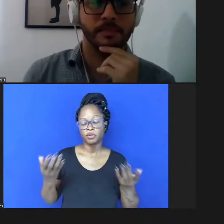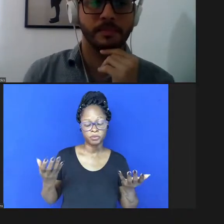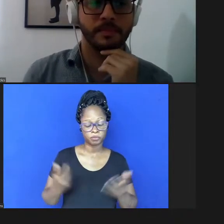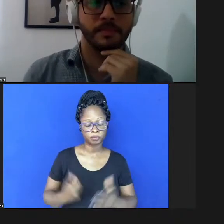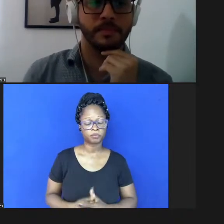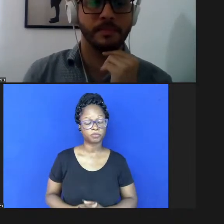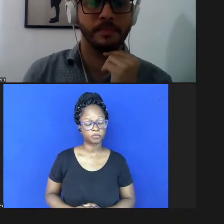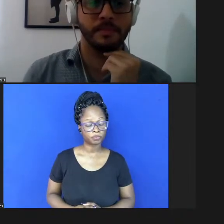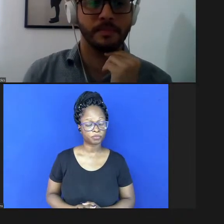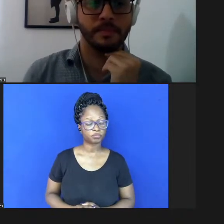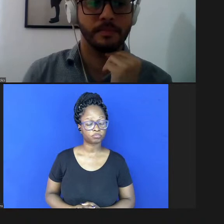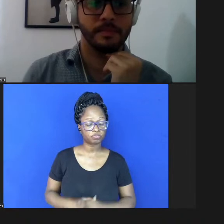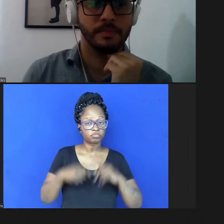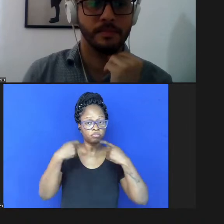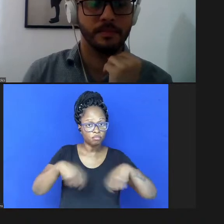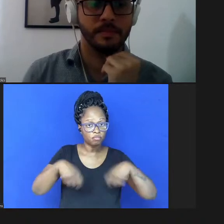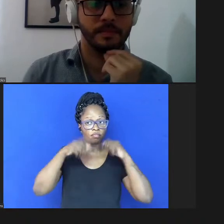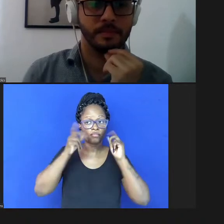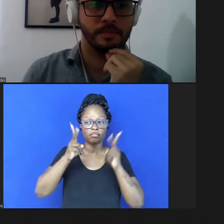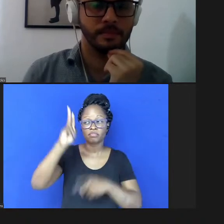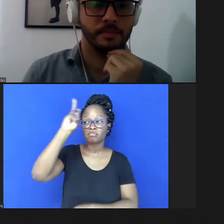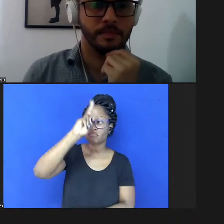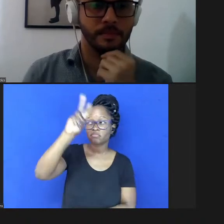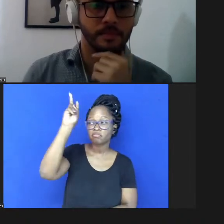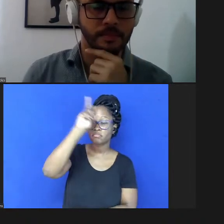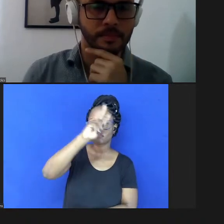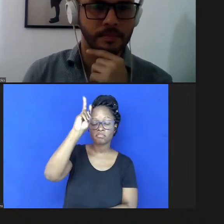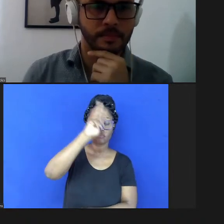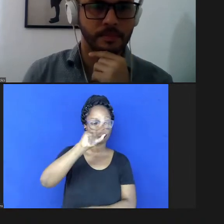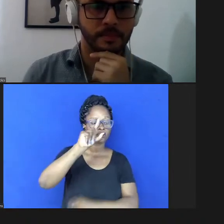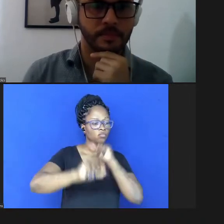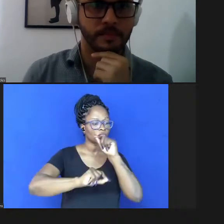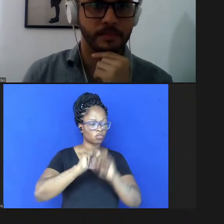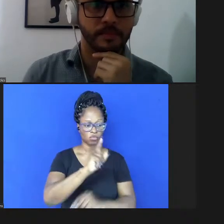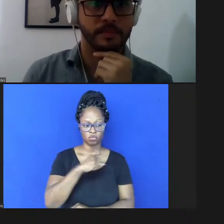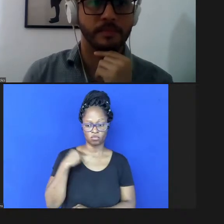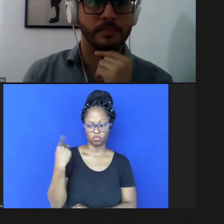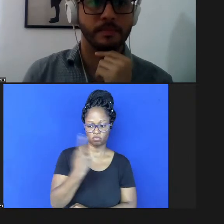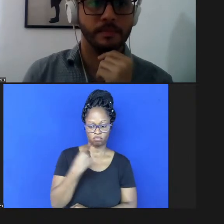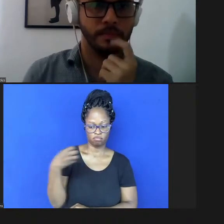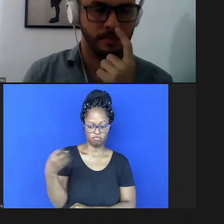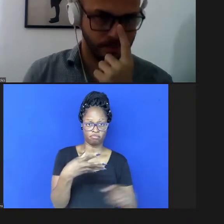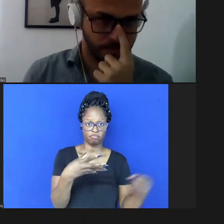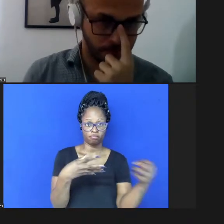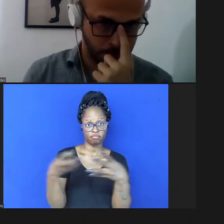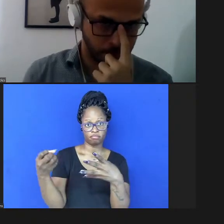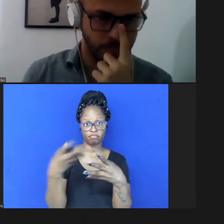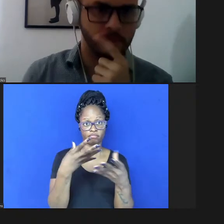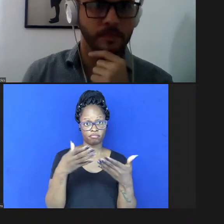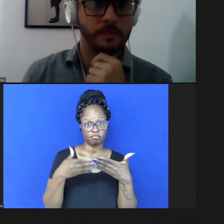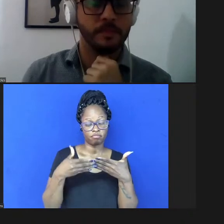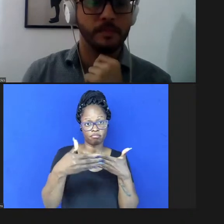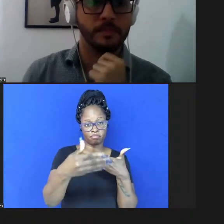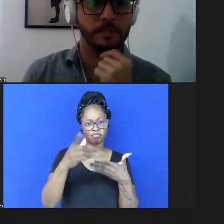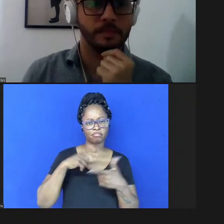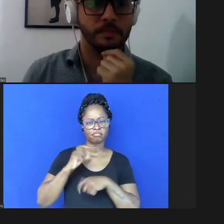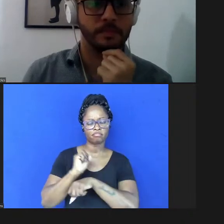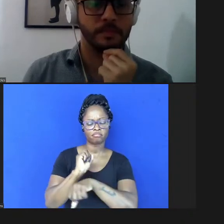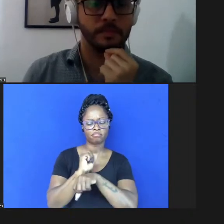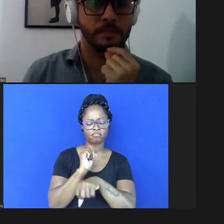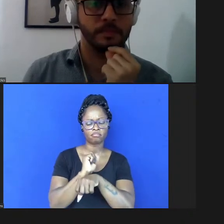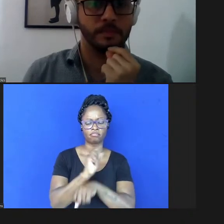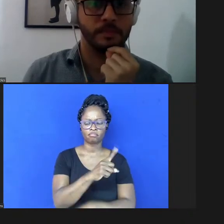deveríamos sempre lembrar que a nova geração está esperando de nós